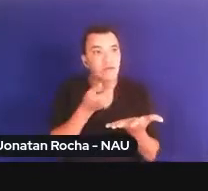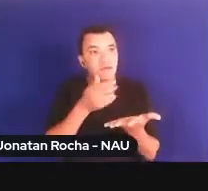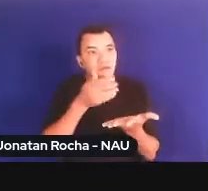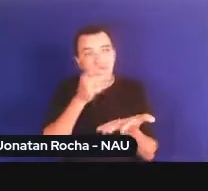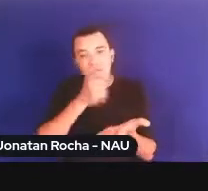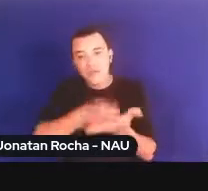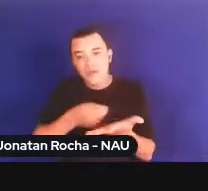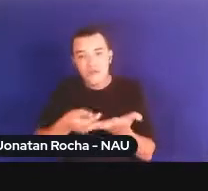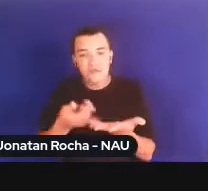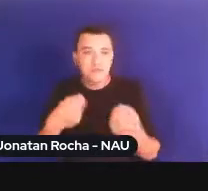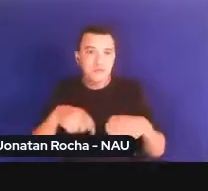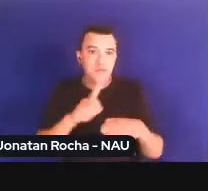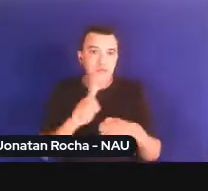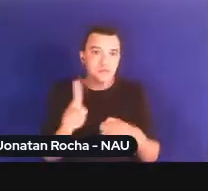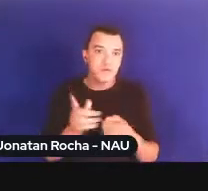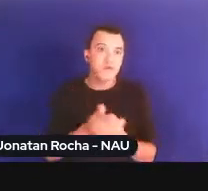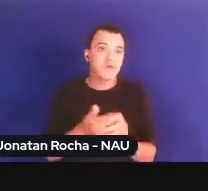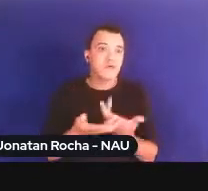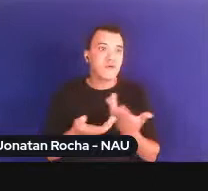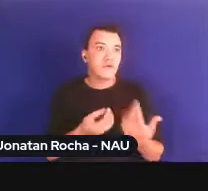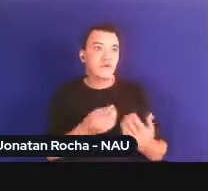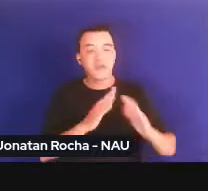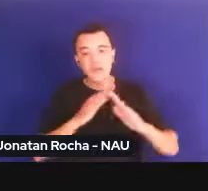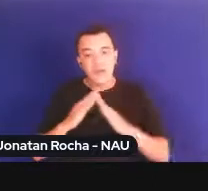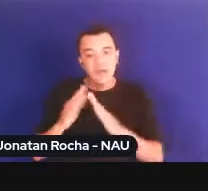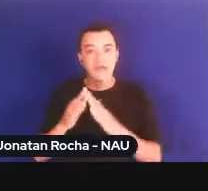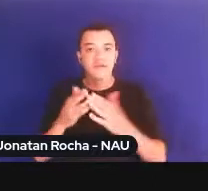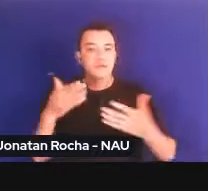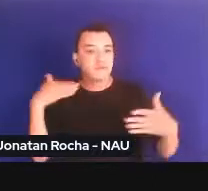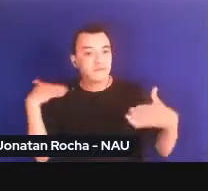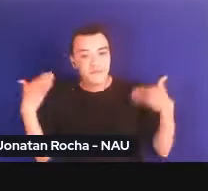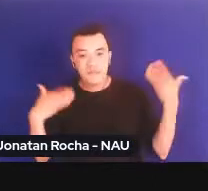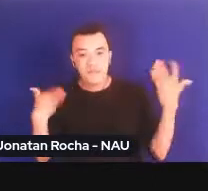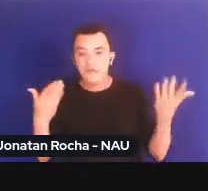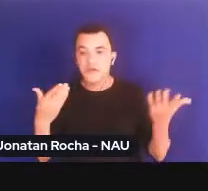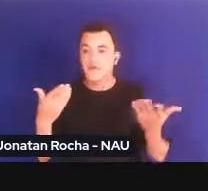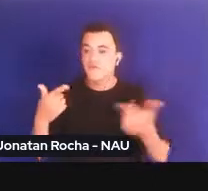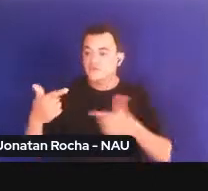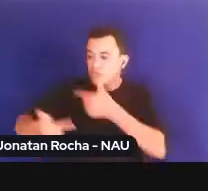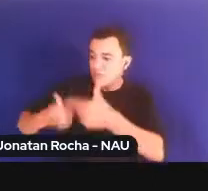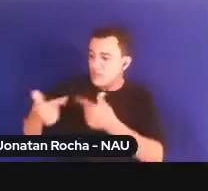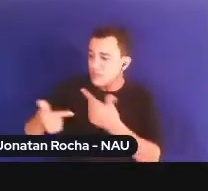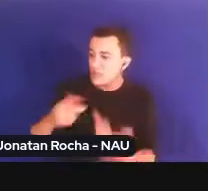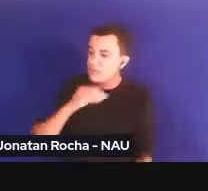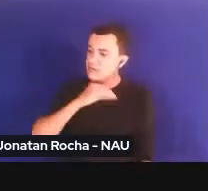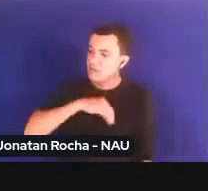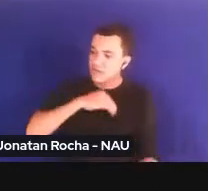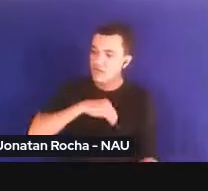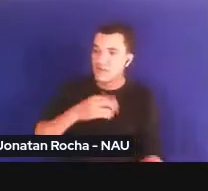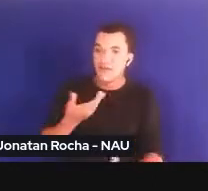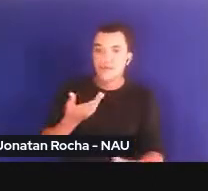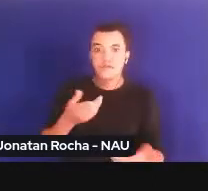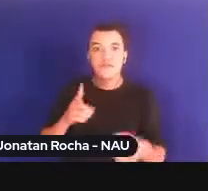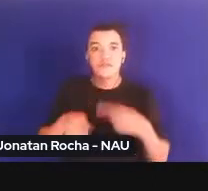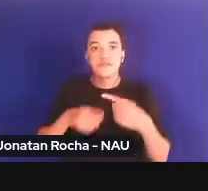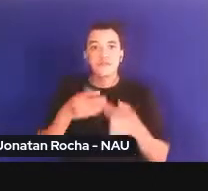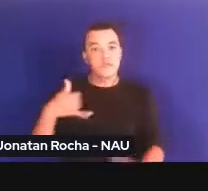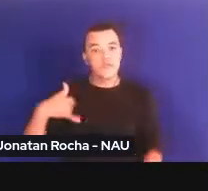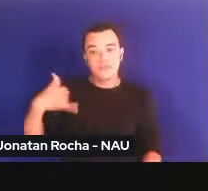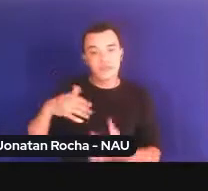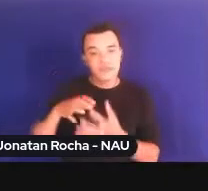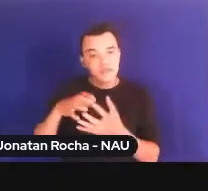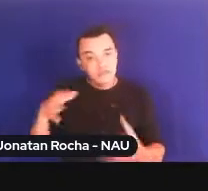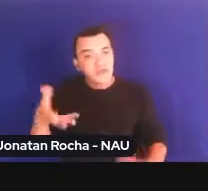é o direito de estudar de morar de ter lazer é o direito de trabalhar de salário receber é o direito de se aposentar quando o tempo chegar sem